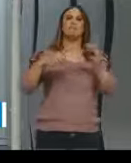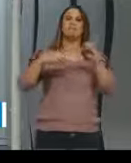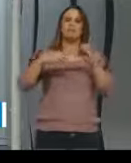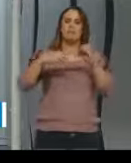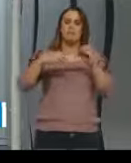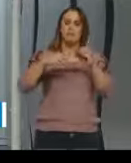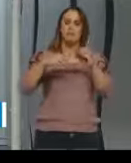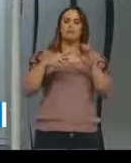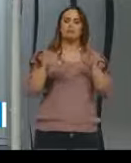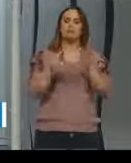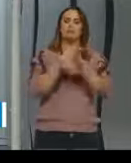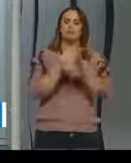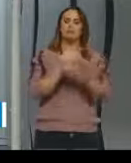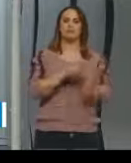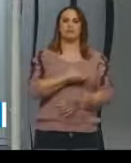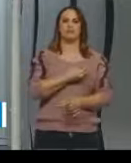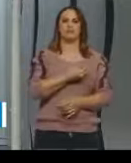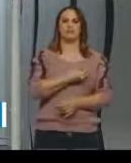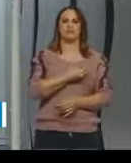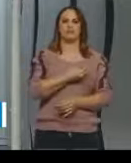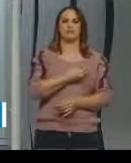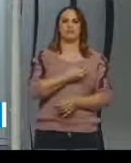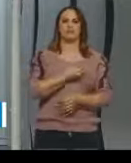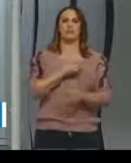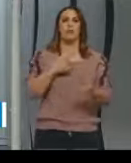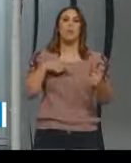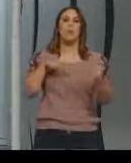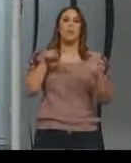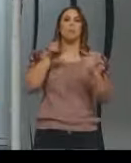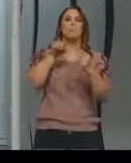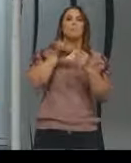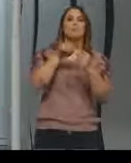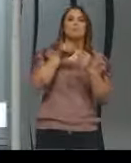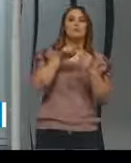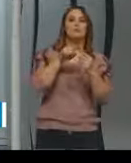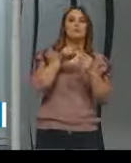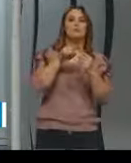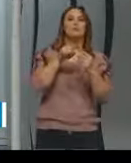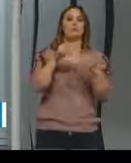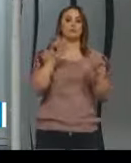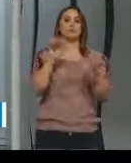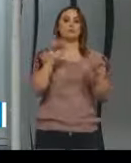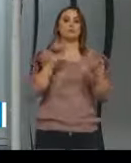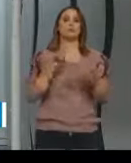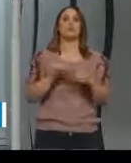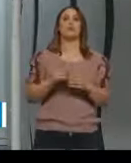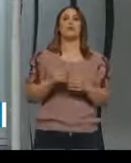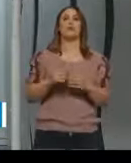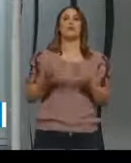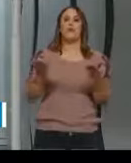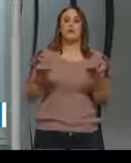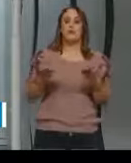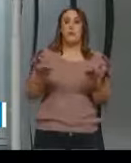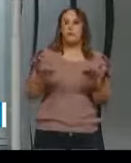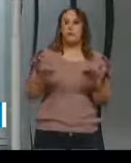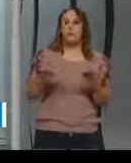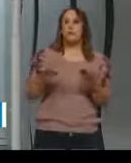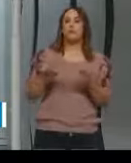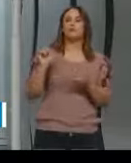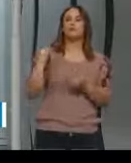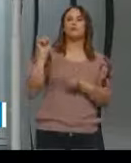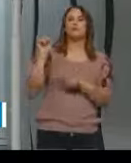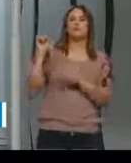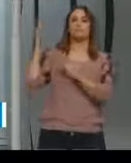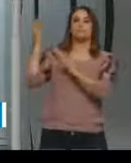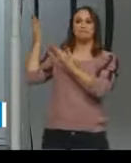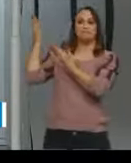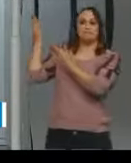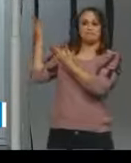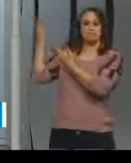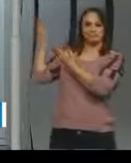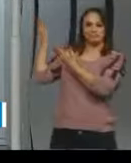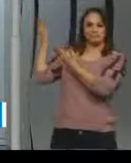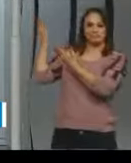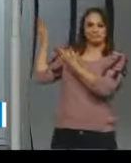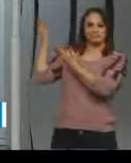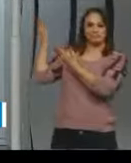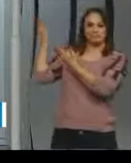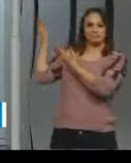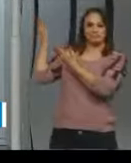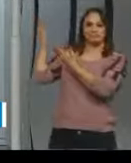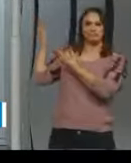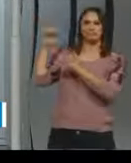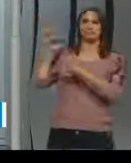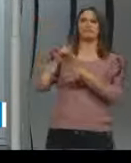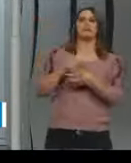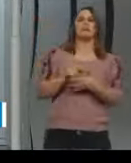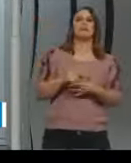objetivos que nós pretendemos discutir na aula de hoje com vocês, estudantes, são estes aqui. Compreender a estrutura da